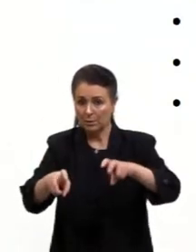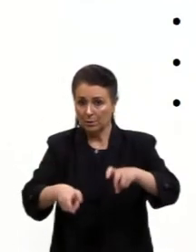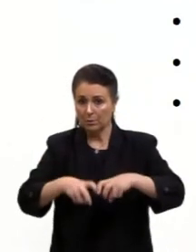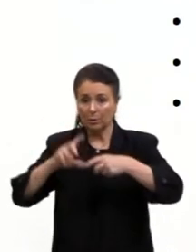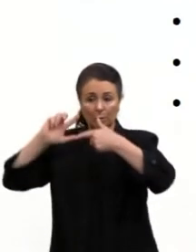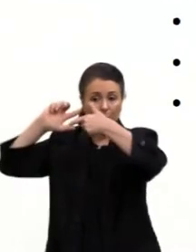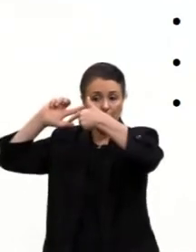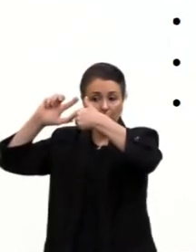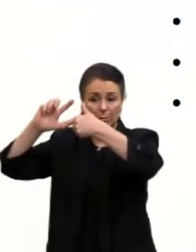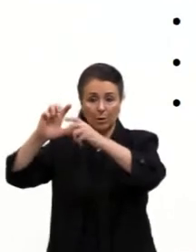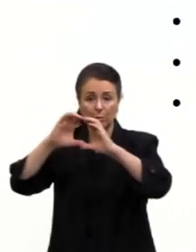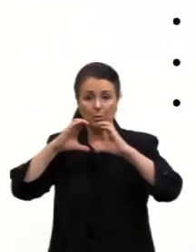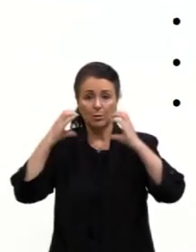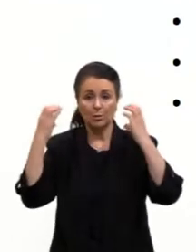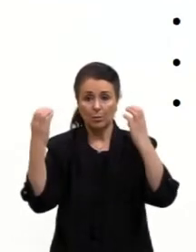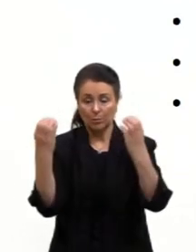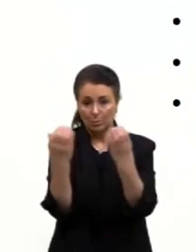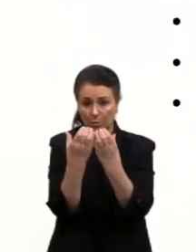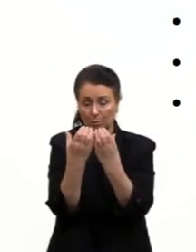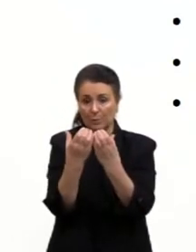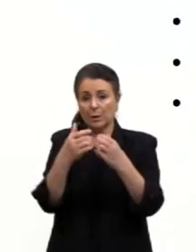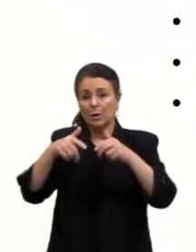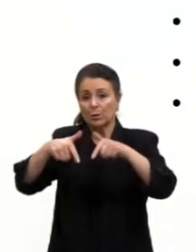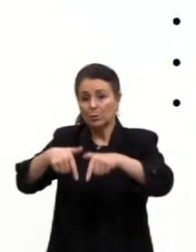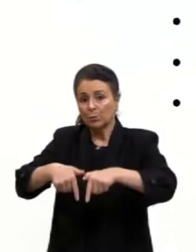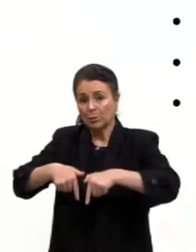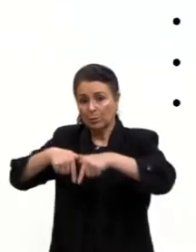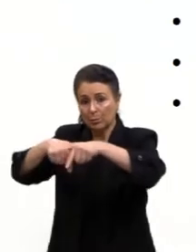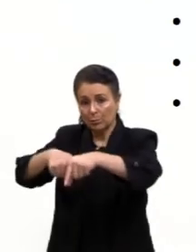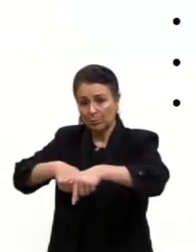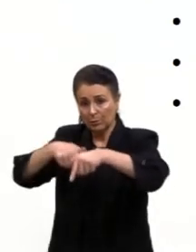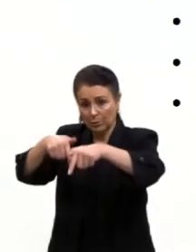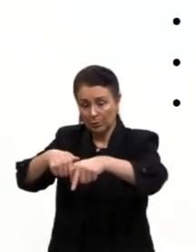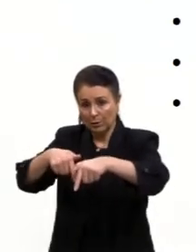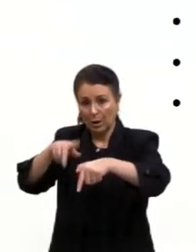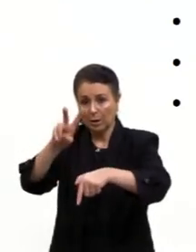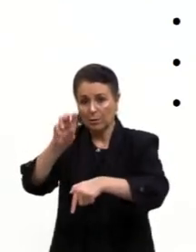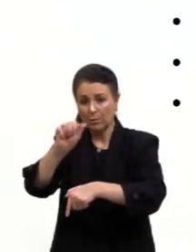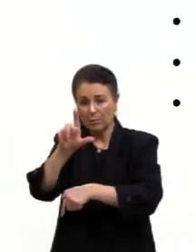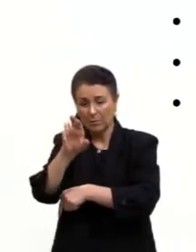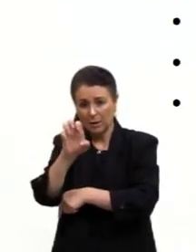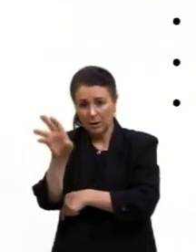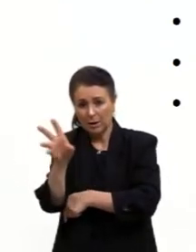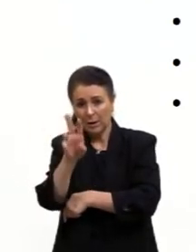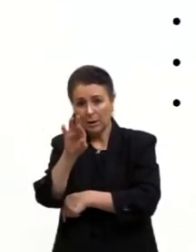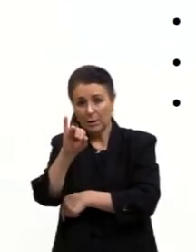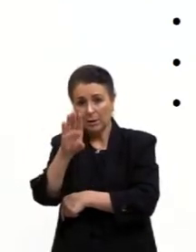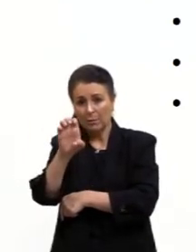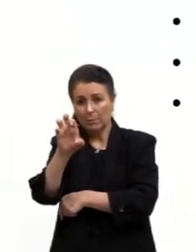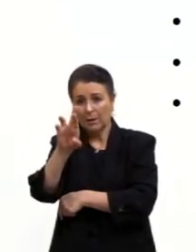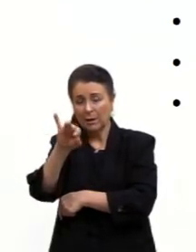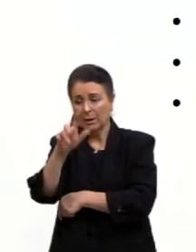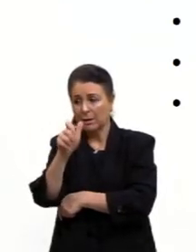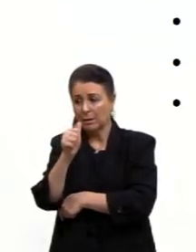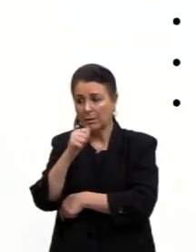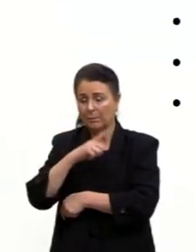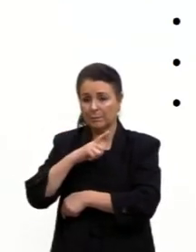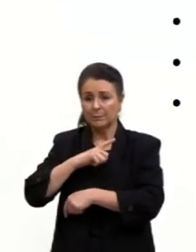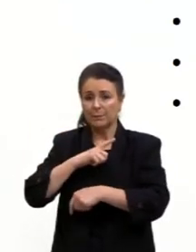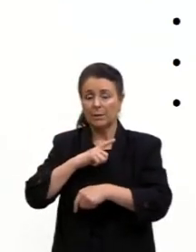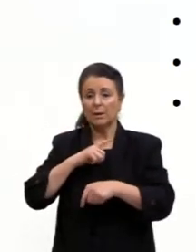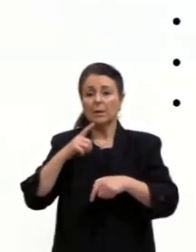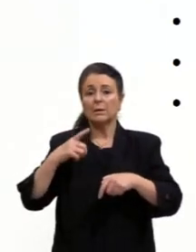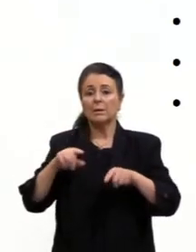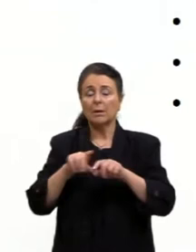de comunidades quilombolas do Vale do Ribeira é patrimônio histórico imaterial. Samba de roda, tanto o do